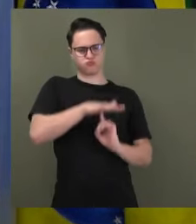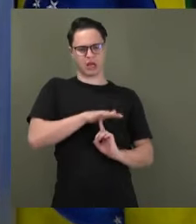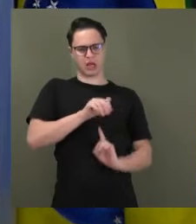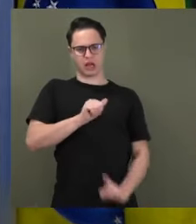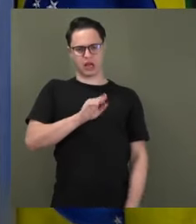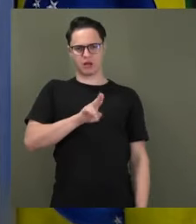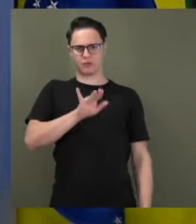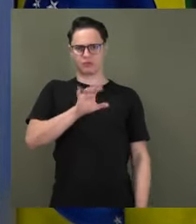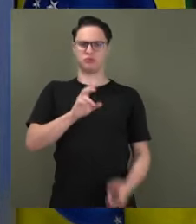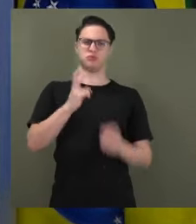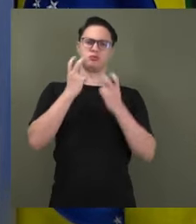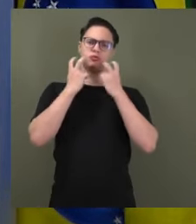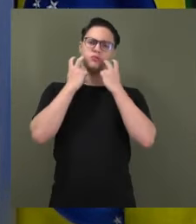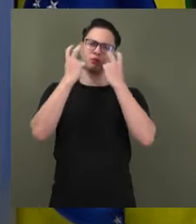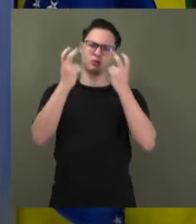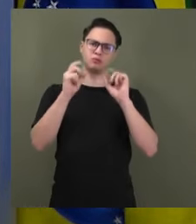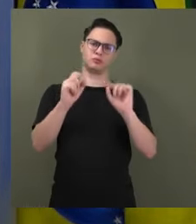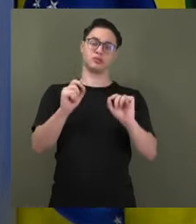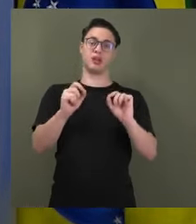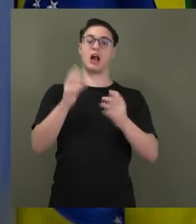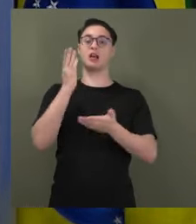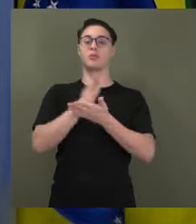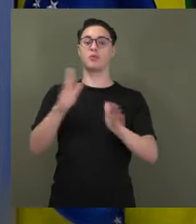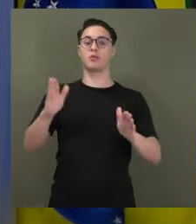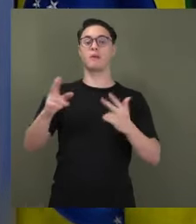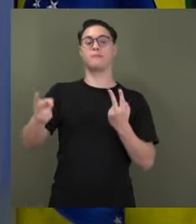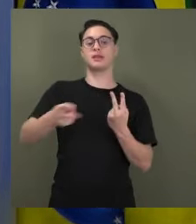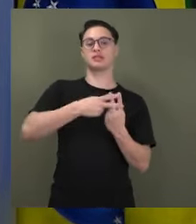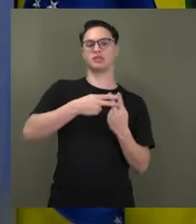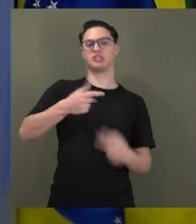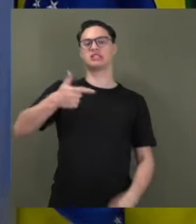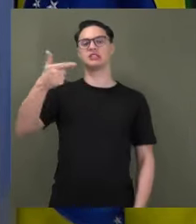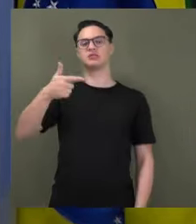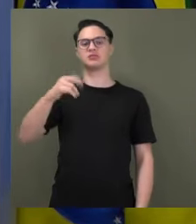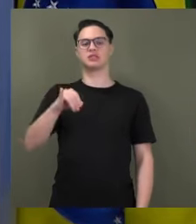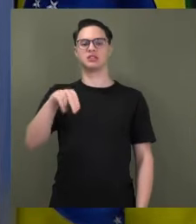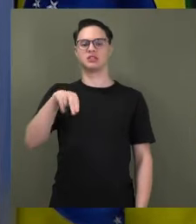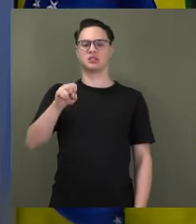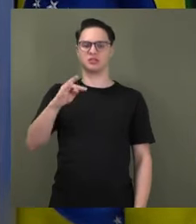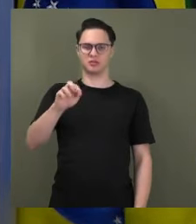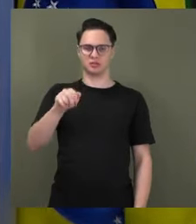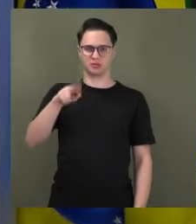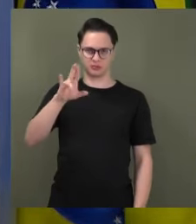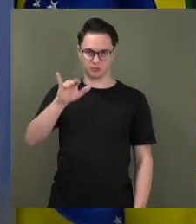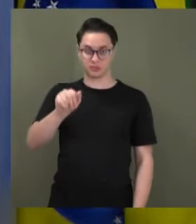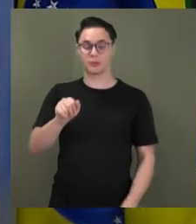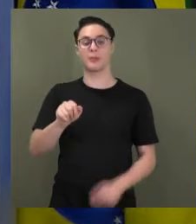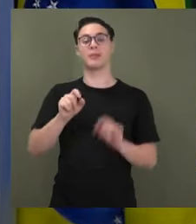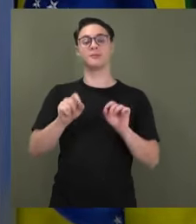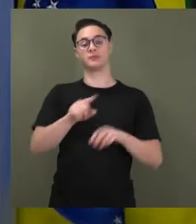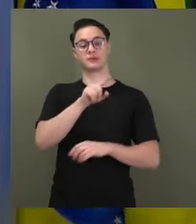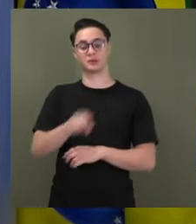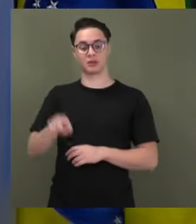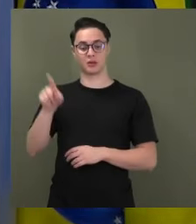um vergonhoso fim da prisão em segunda instância, num claro casuísmo para propiciar a anulação da